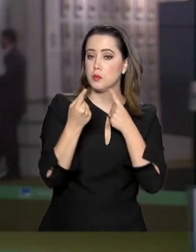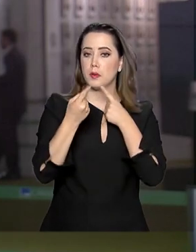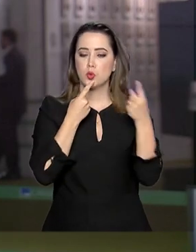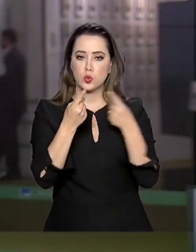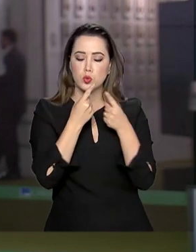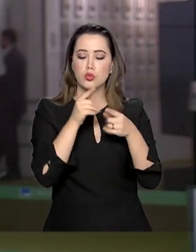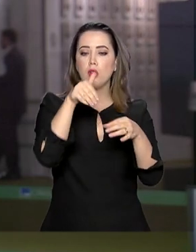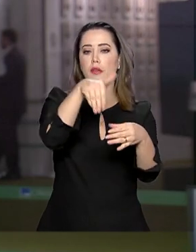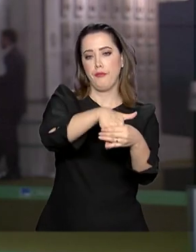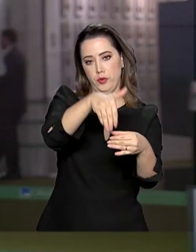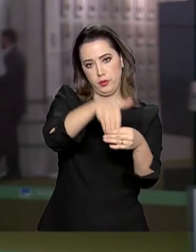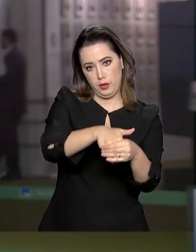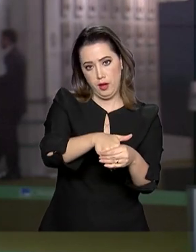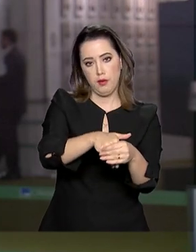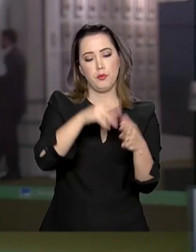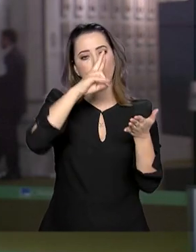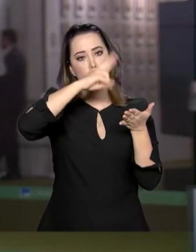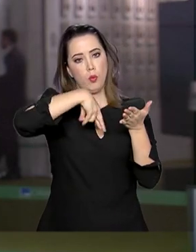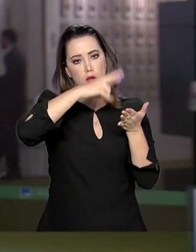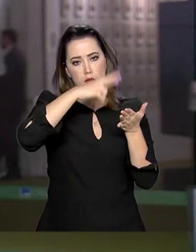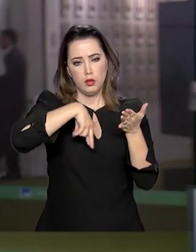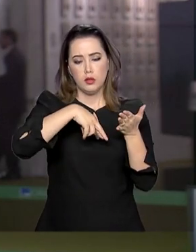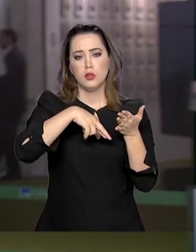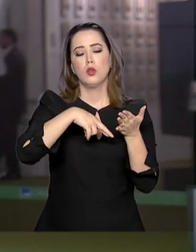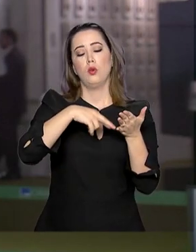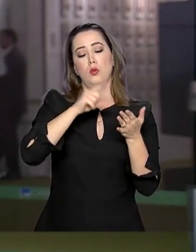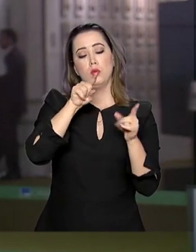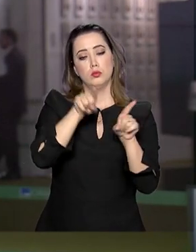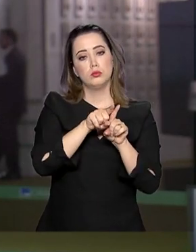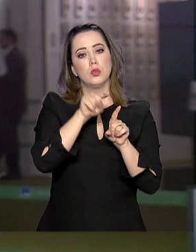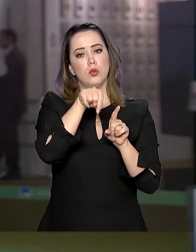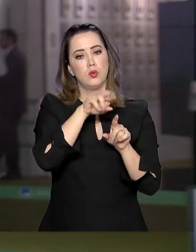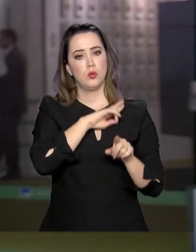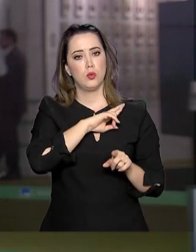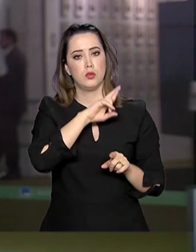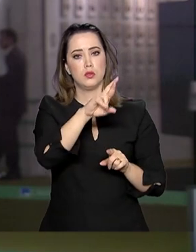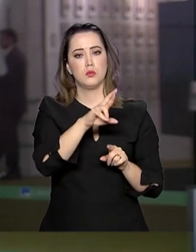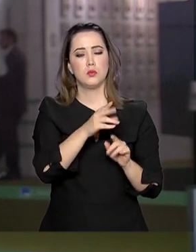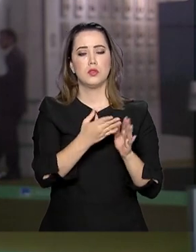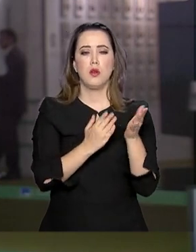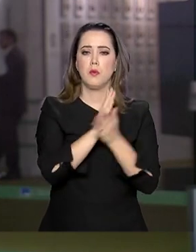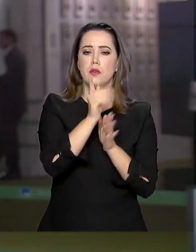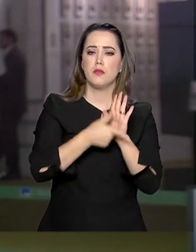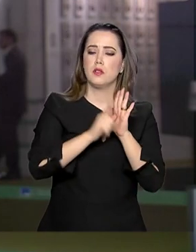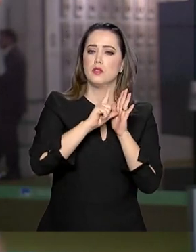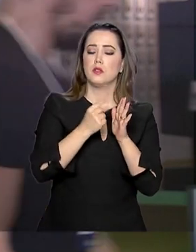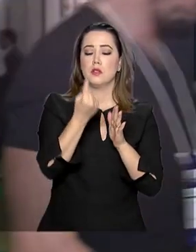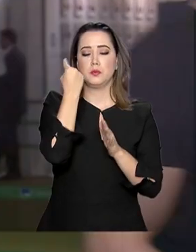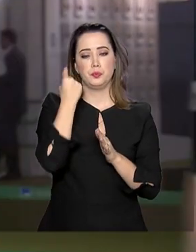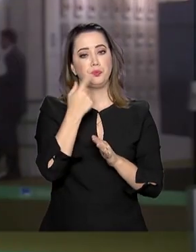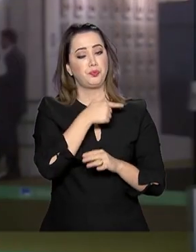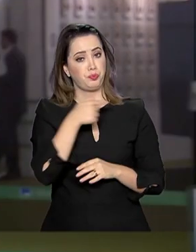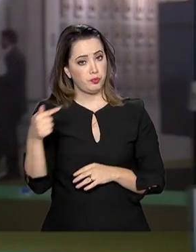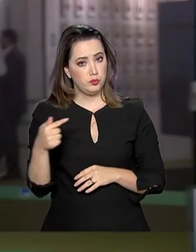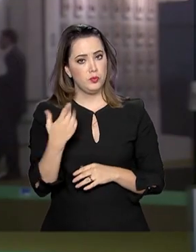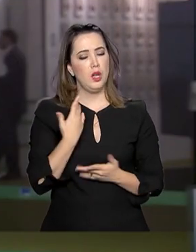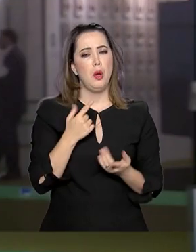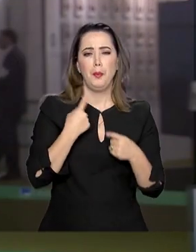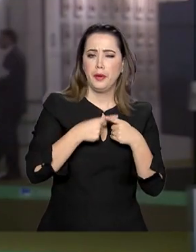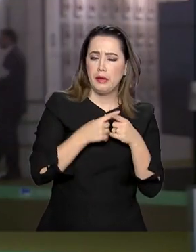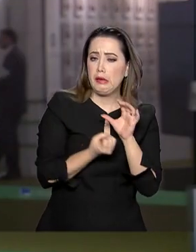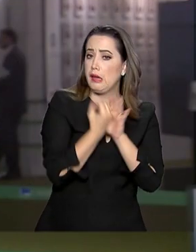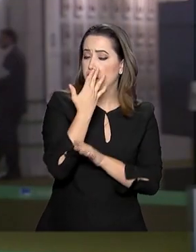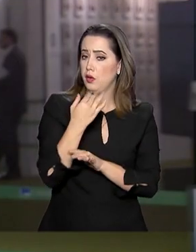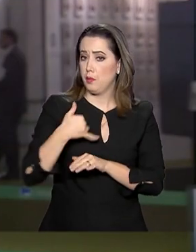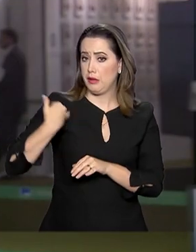votar o parecer do relator Samuel Moreira, aprovado na semana passada pela Comissão Especial. A proposta cria uma idade mínima de